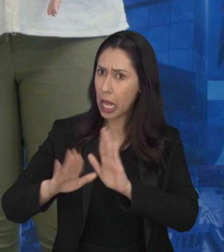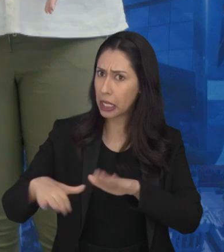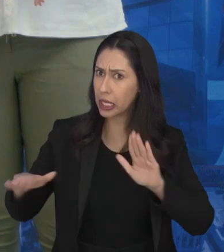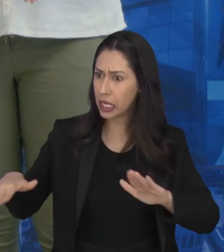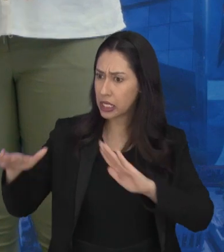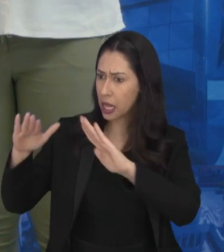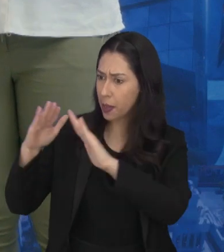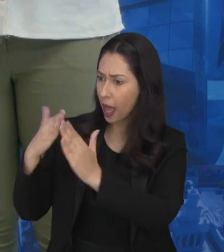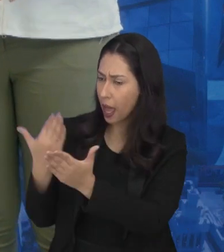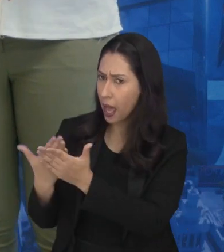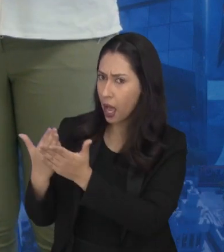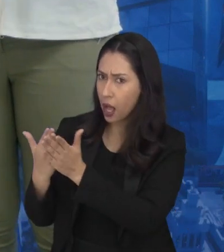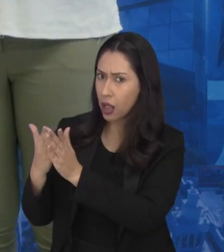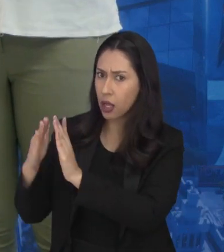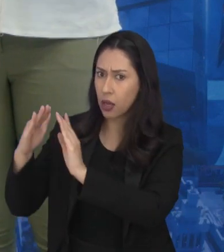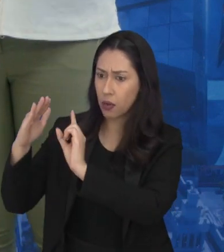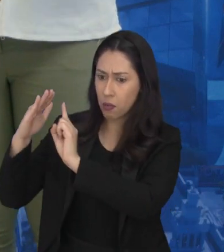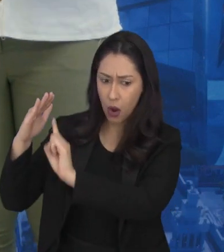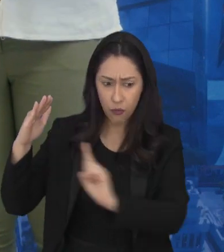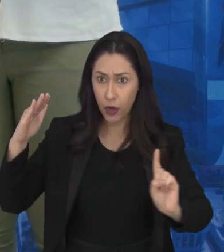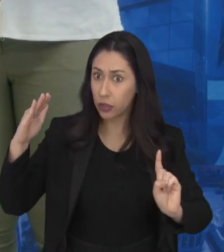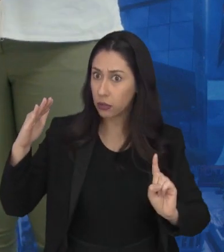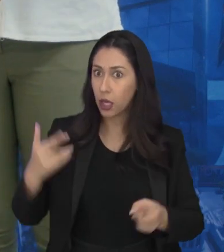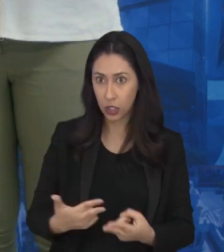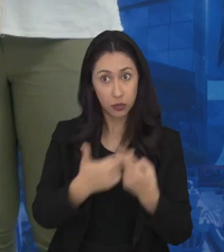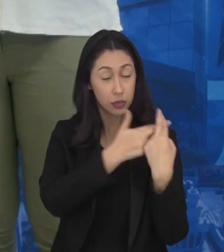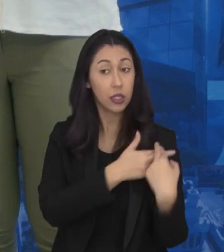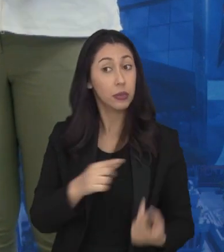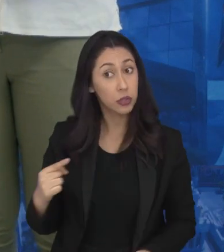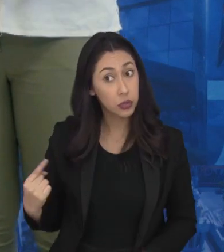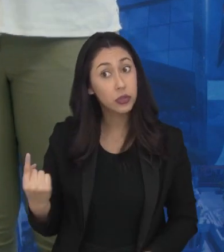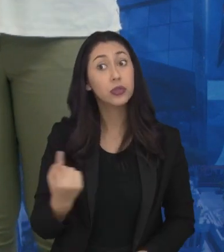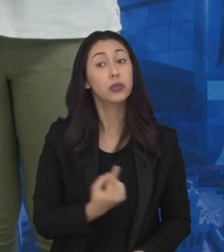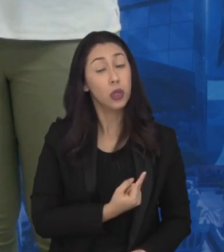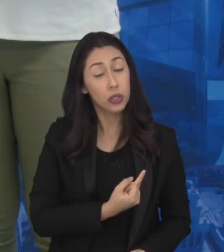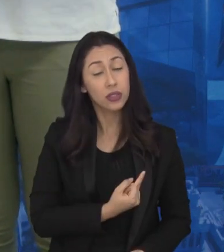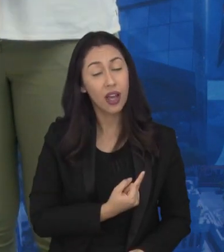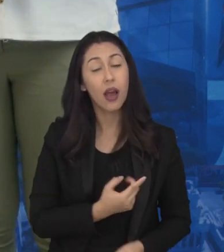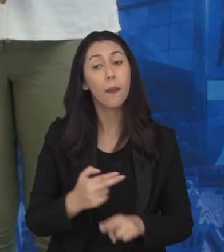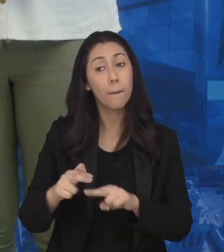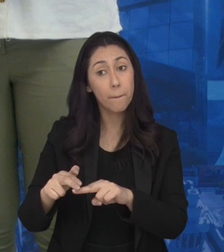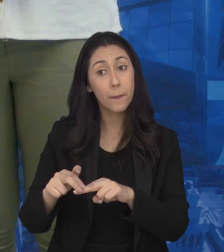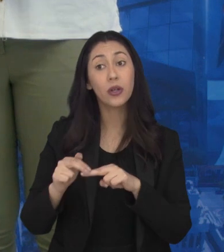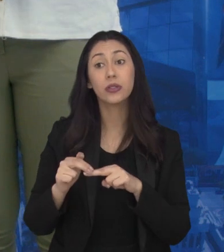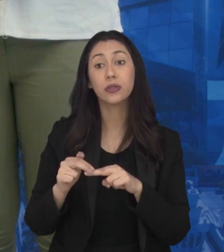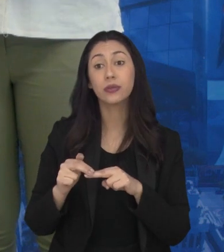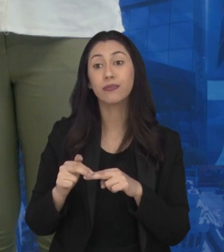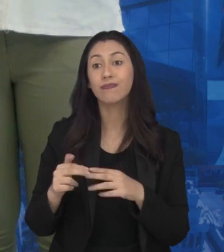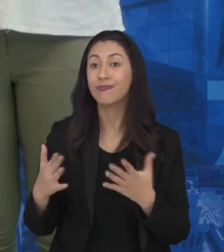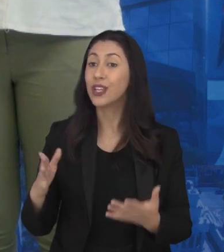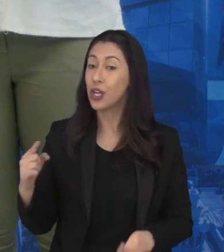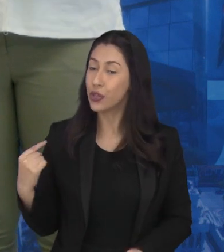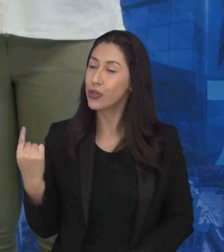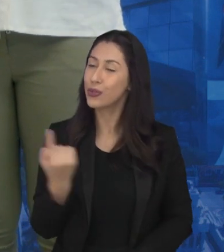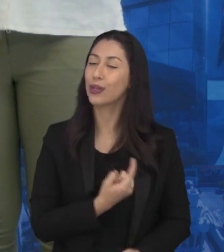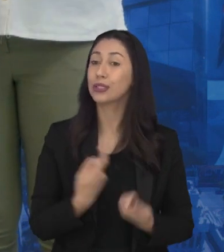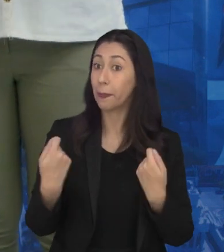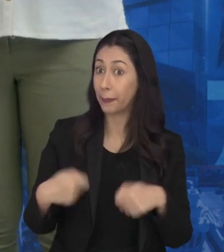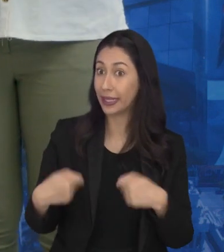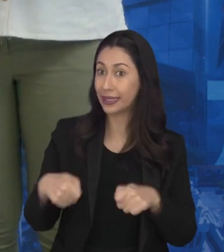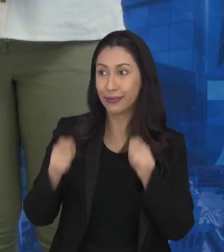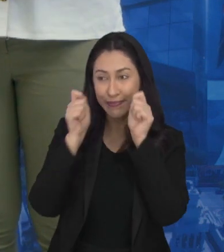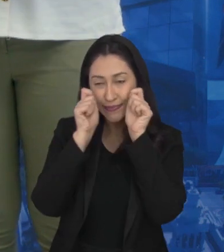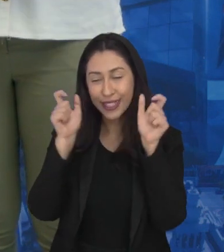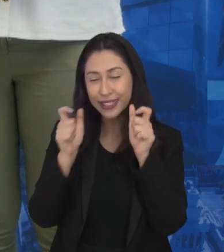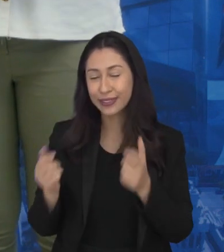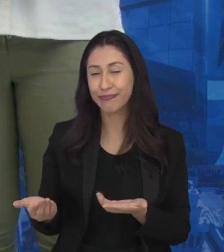criança fora da escola e adolescente também é uma responsabilidade da comunidade, como disse a Carolina, então é uma coisa a qual todos nós